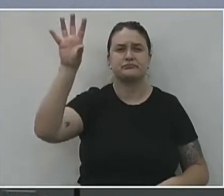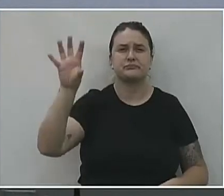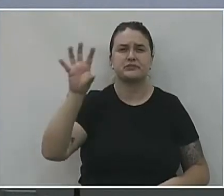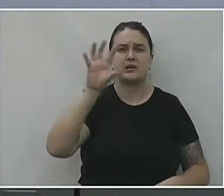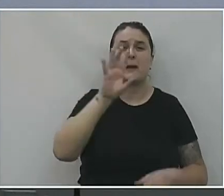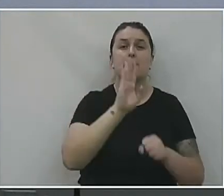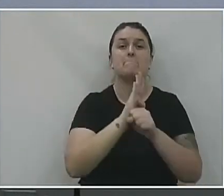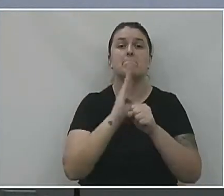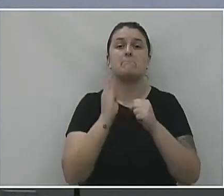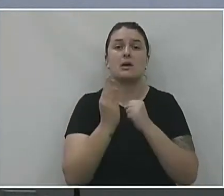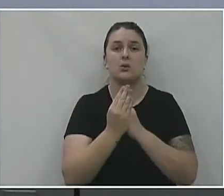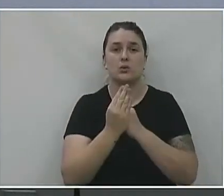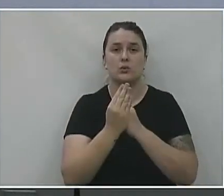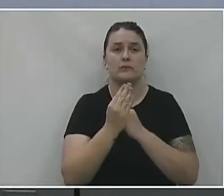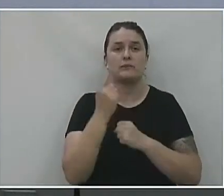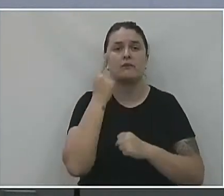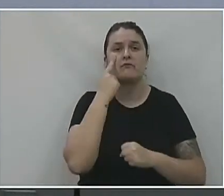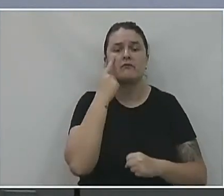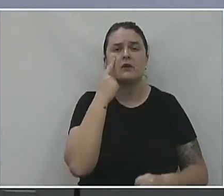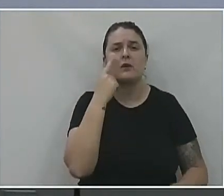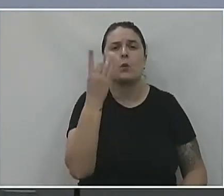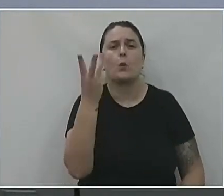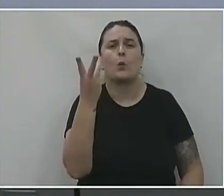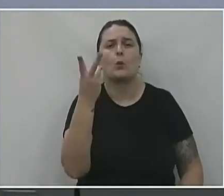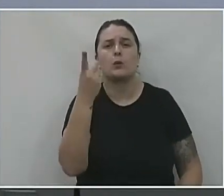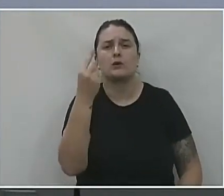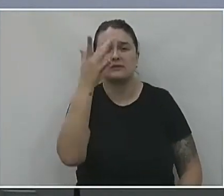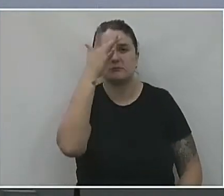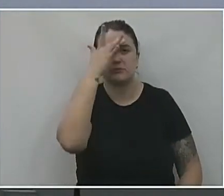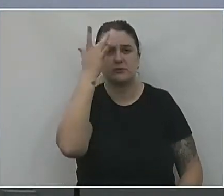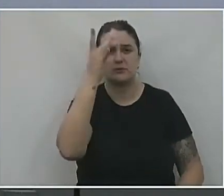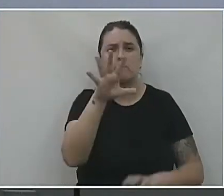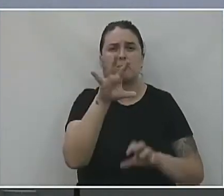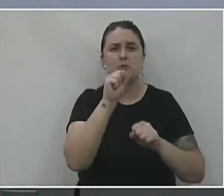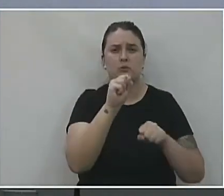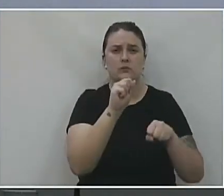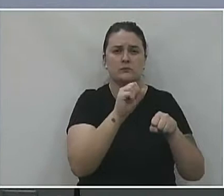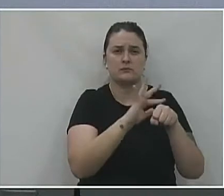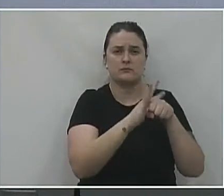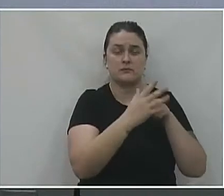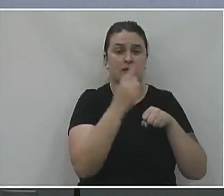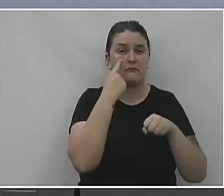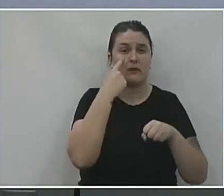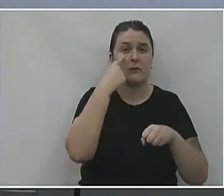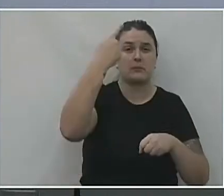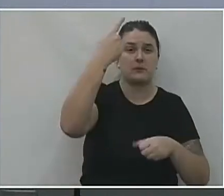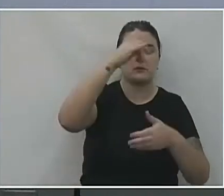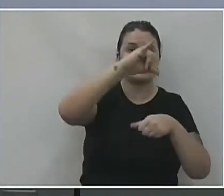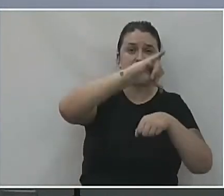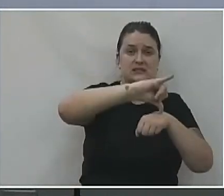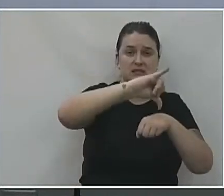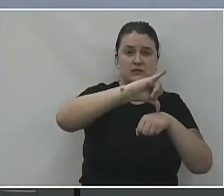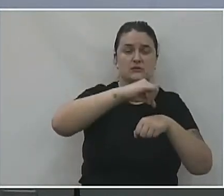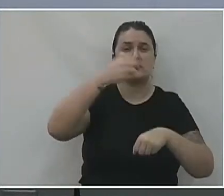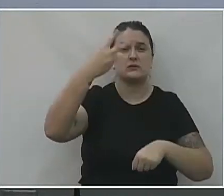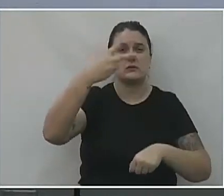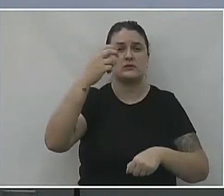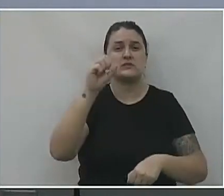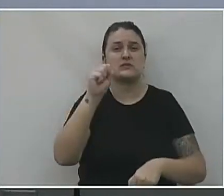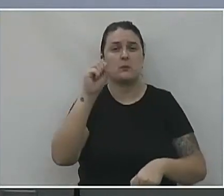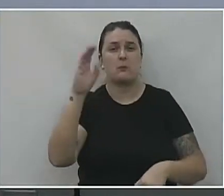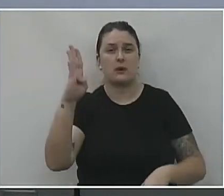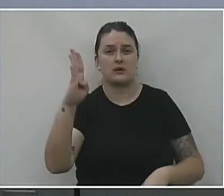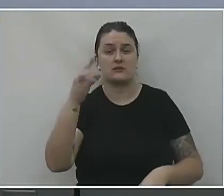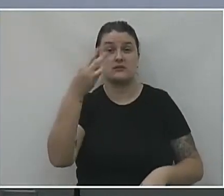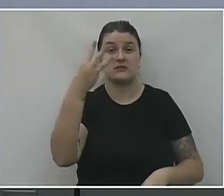ela indica para nós aí quantos casos positivos aconteceram. O primeiro aqui é o centro, segundo o São Brás, e o terceiro